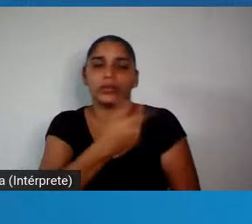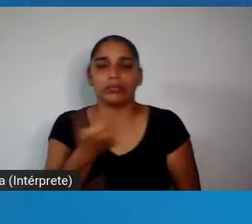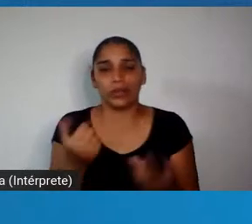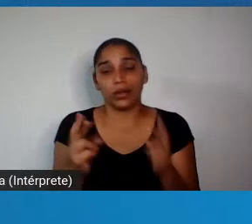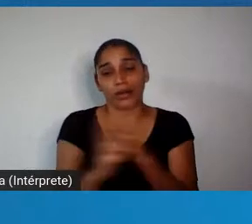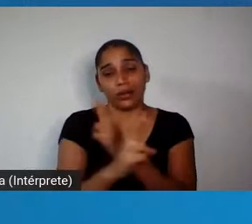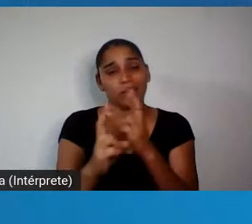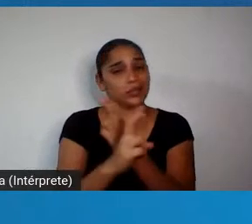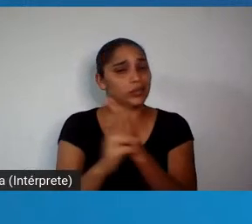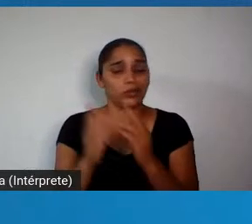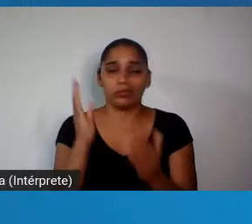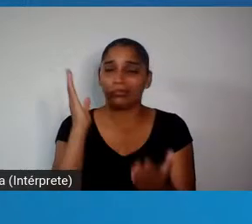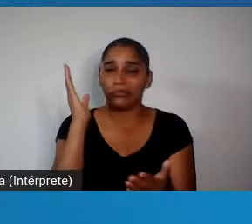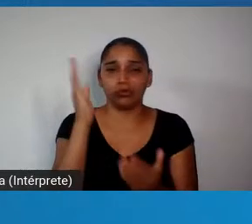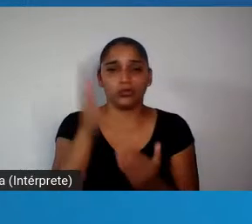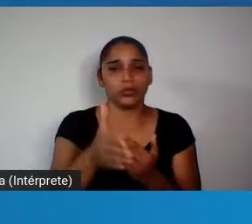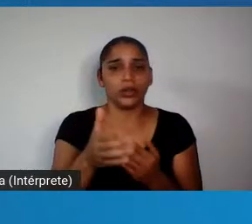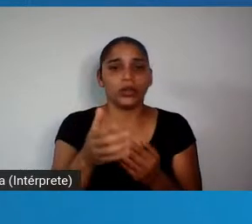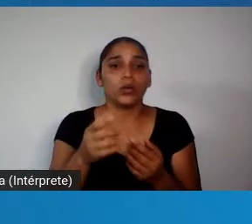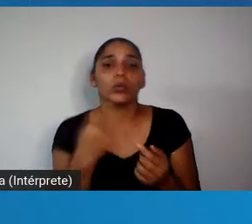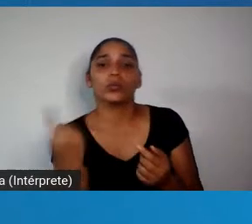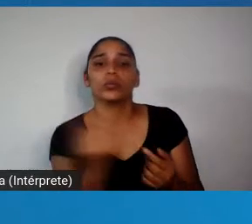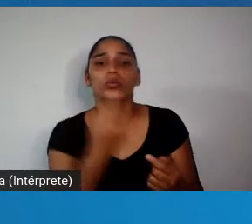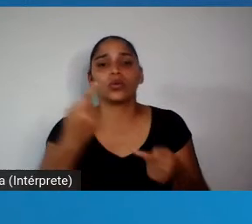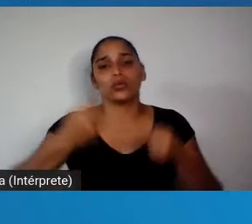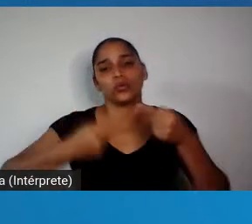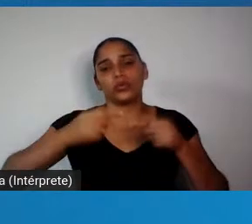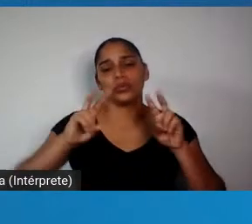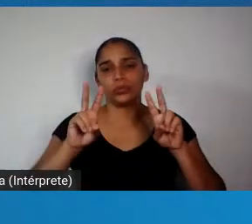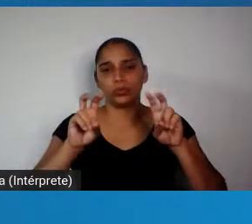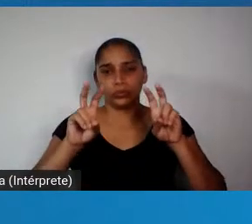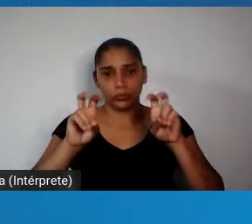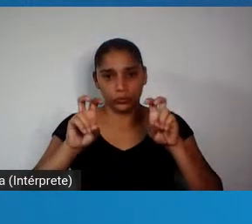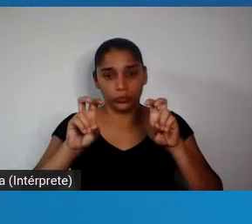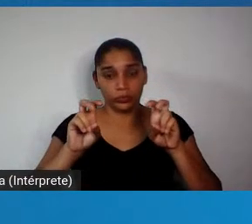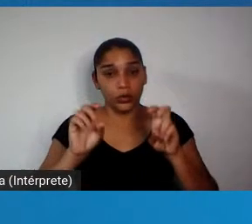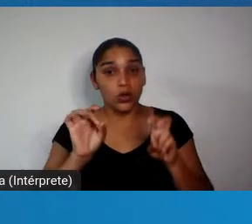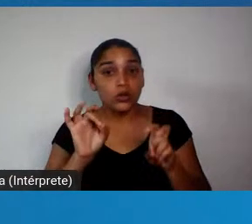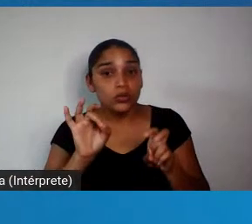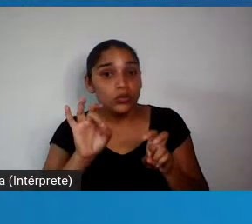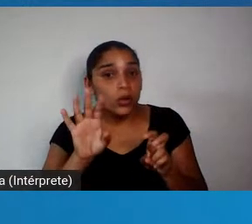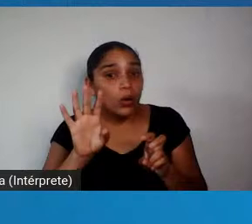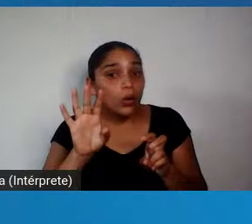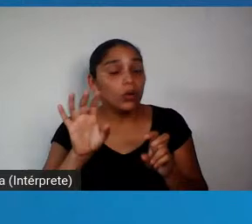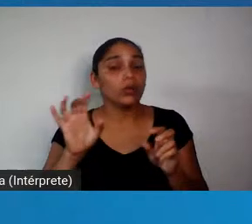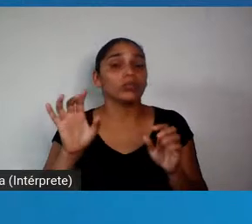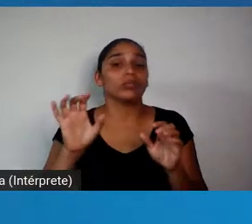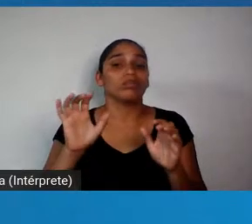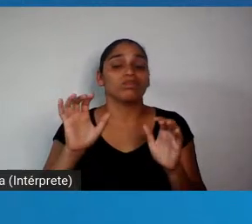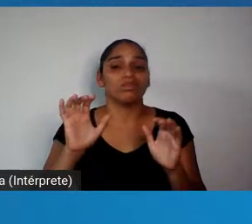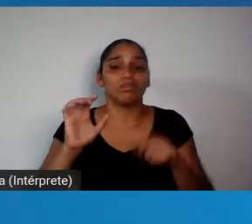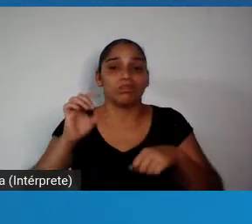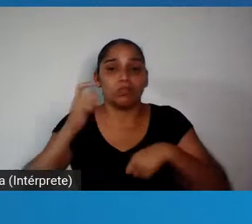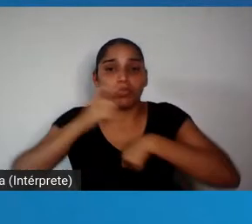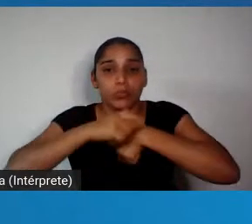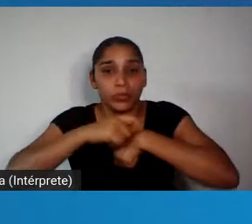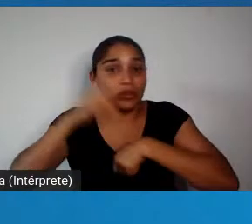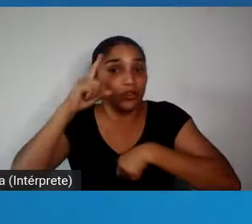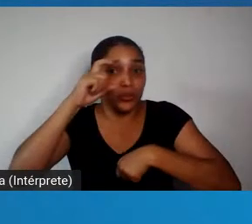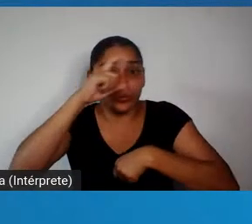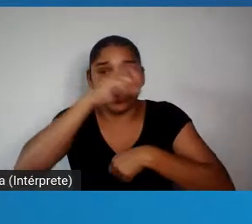discutimos aqui. Nós só não estamos numa situação dramática em relação à questão da vacinação